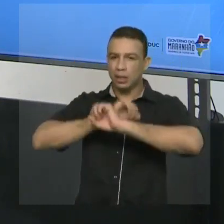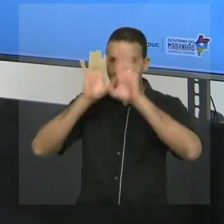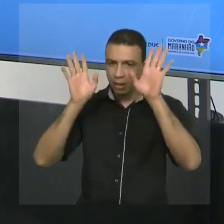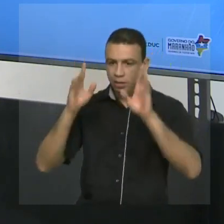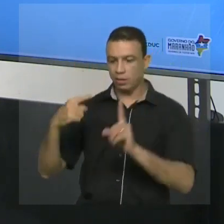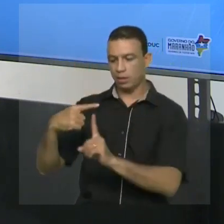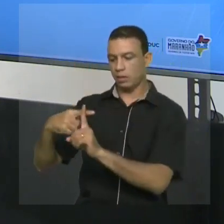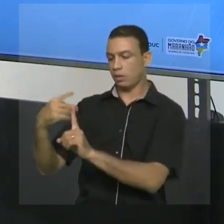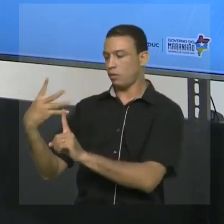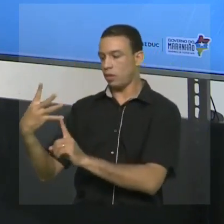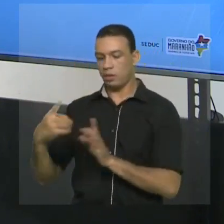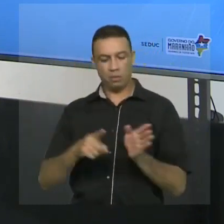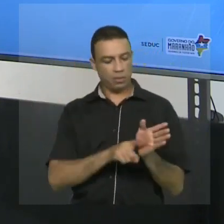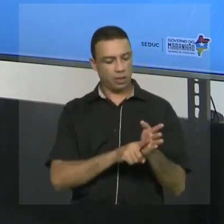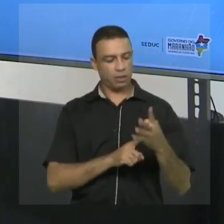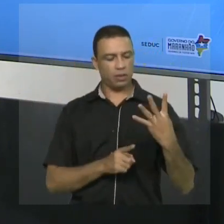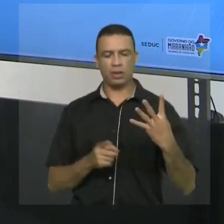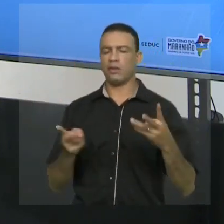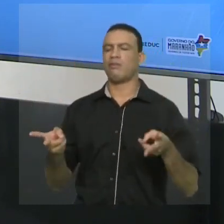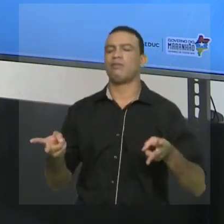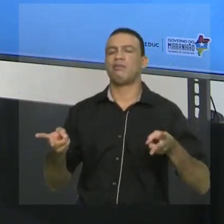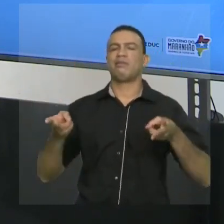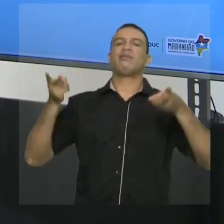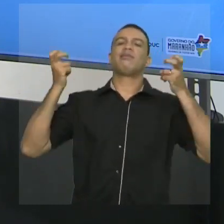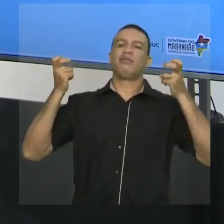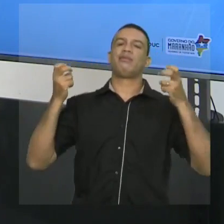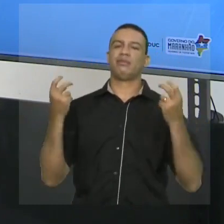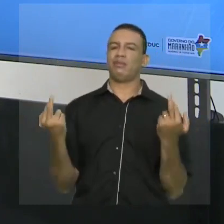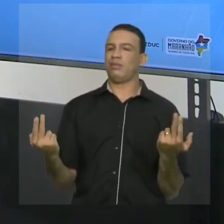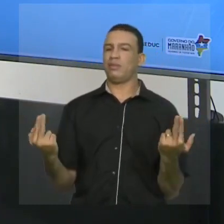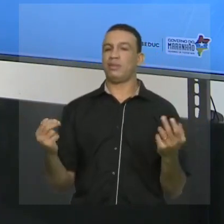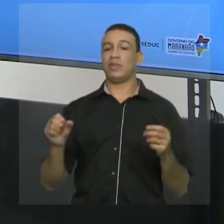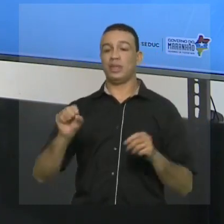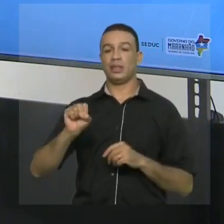e um número menos quatro e já saiba que eles são simétricos, tá? Então, vamos lá.